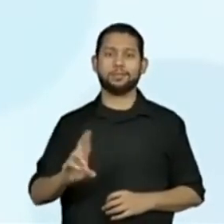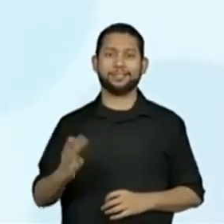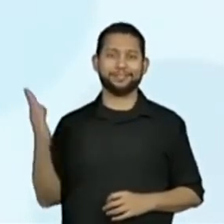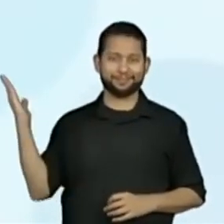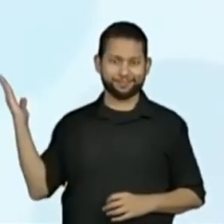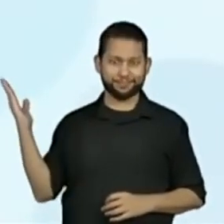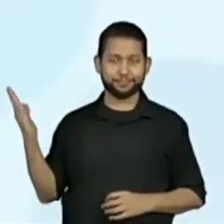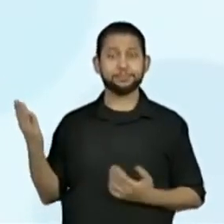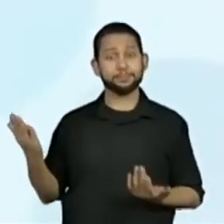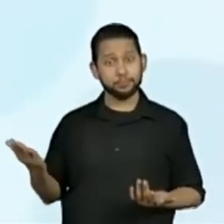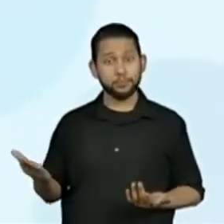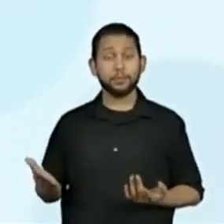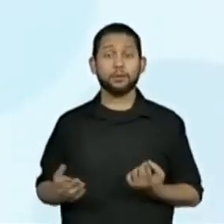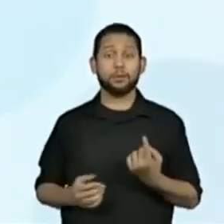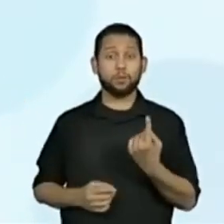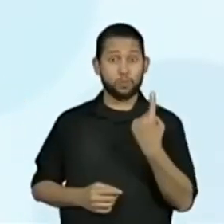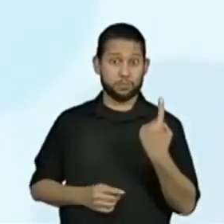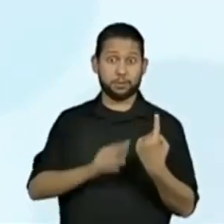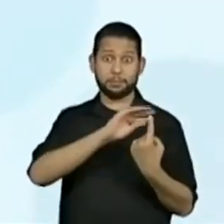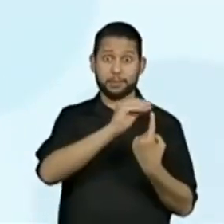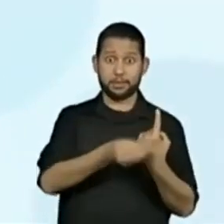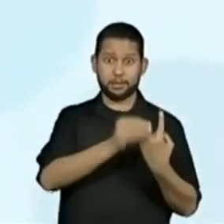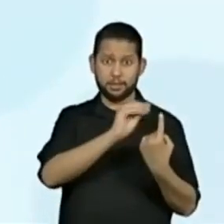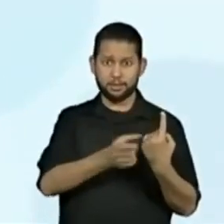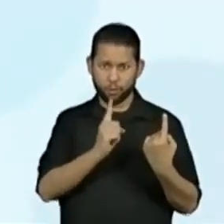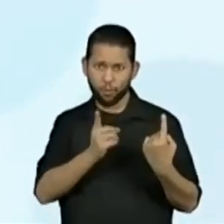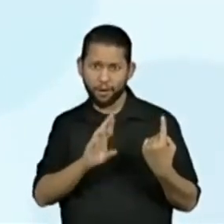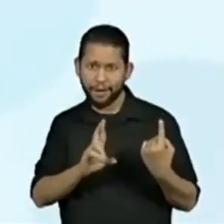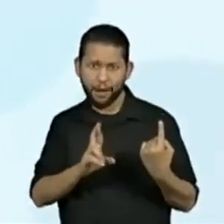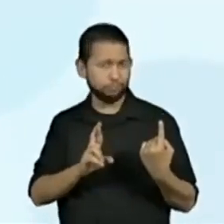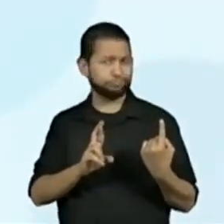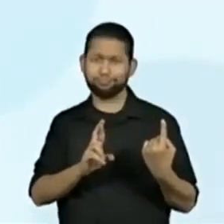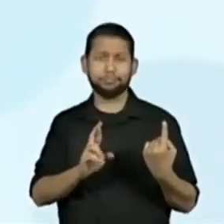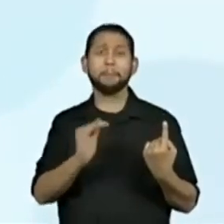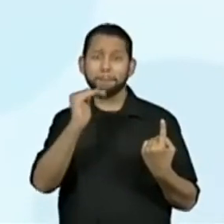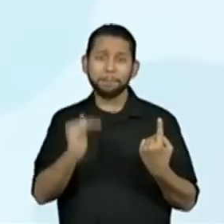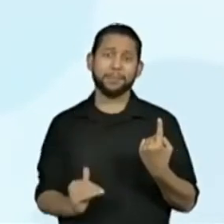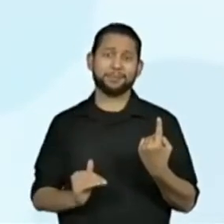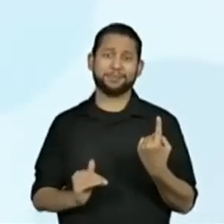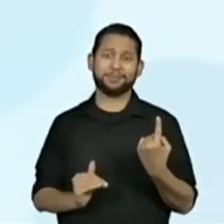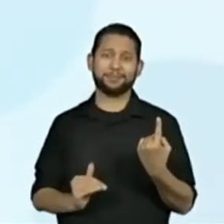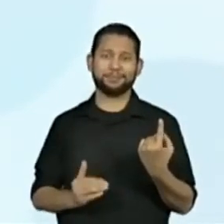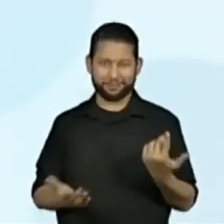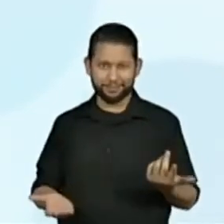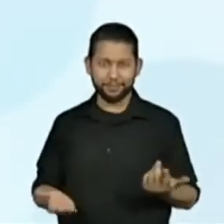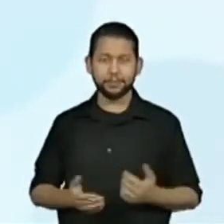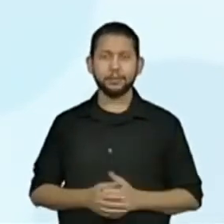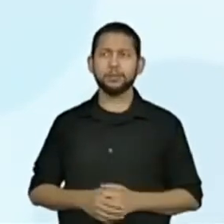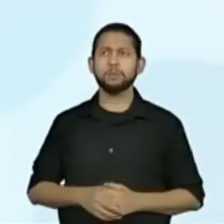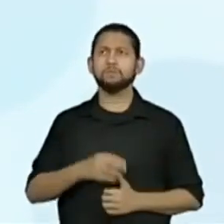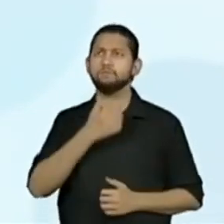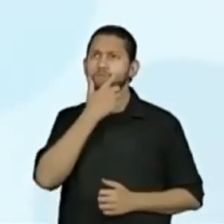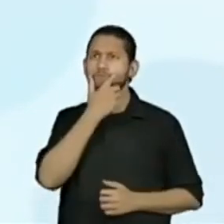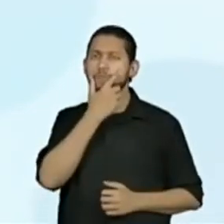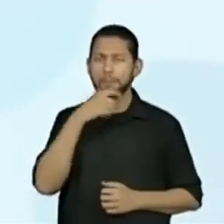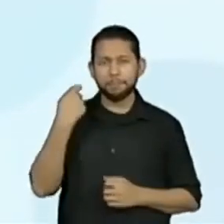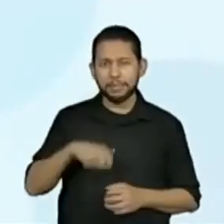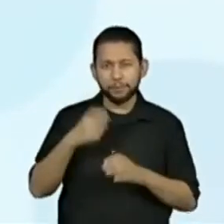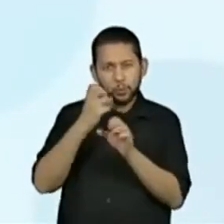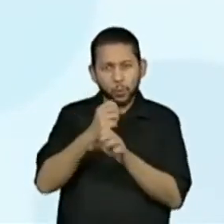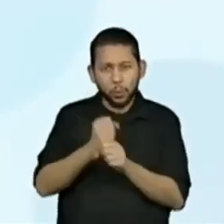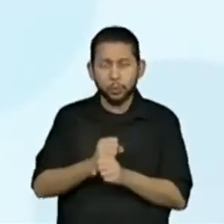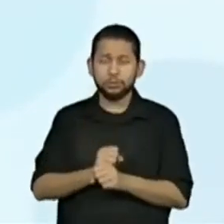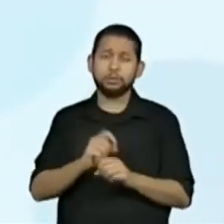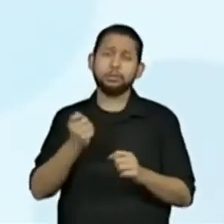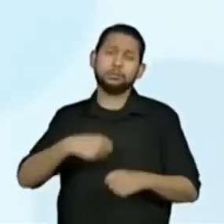Então, cada banana custou menos de R$,00. Tá, Prô, já entendi. Então, aqui eu não preciso fazer a conta. Eu só preciso